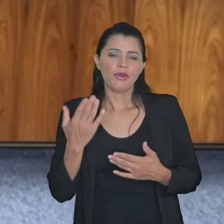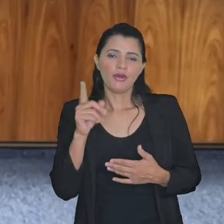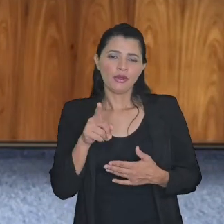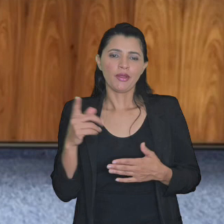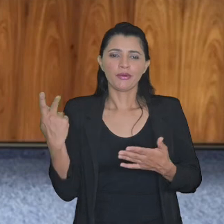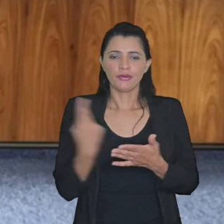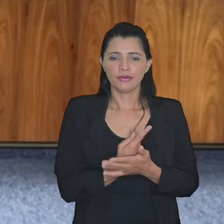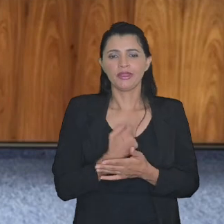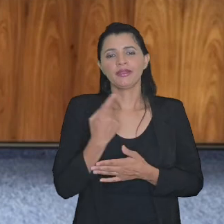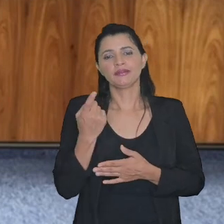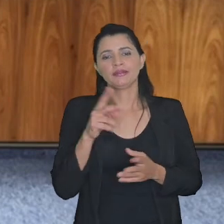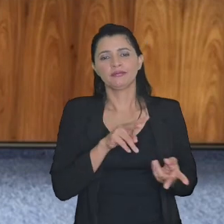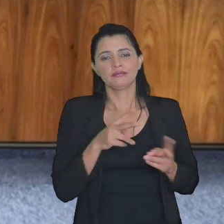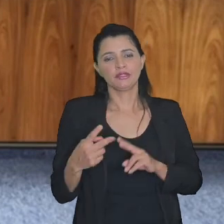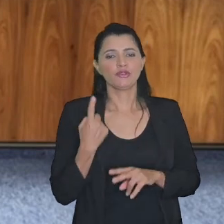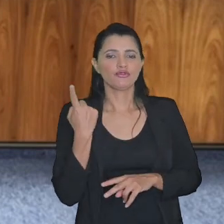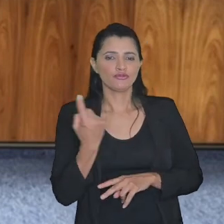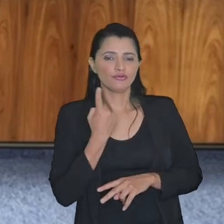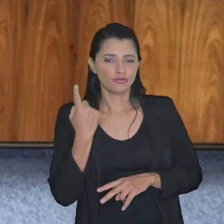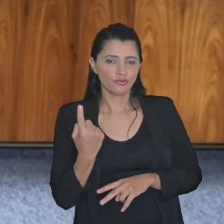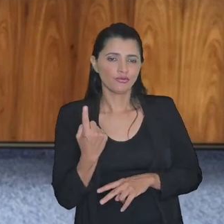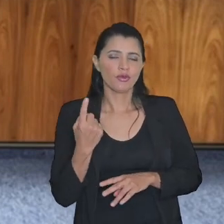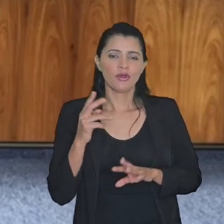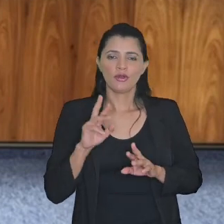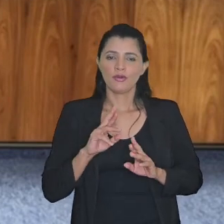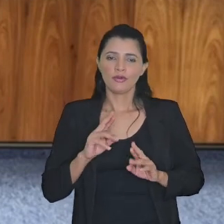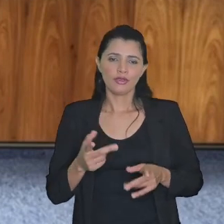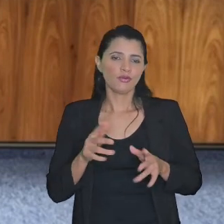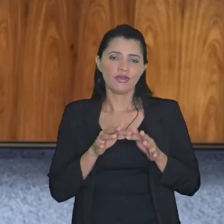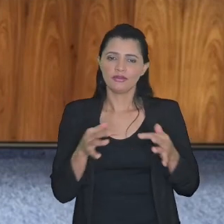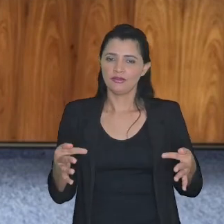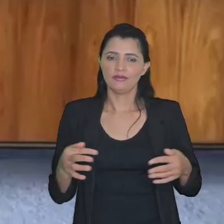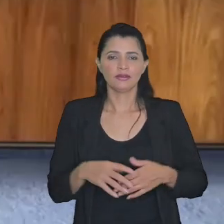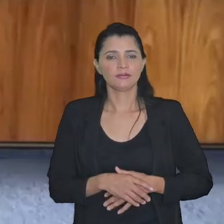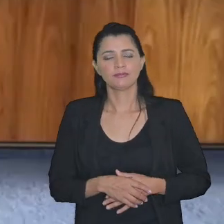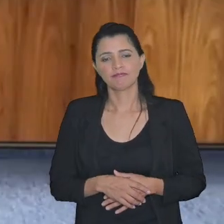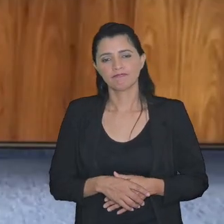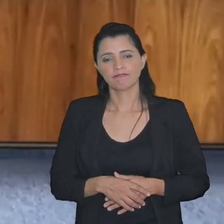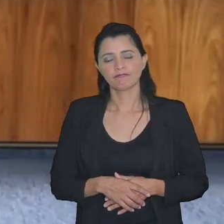acontece na transação individual que não é simplificada